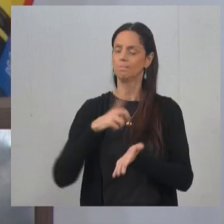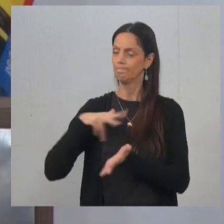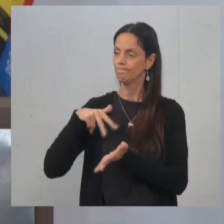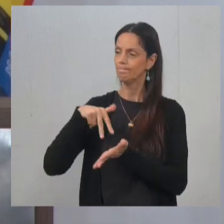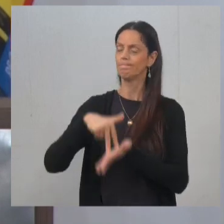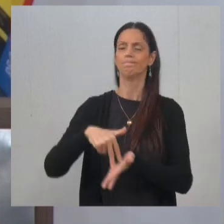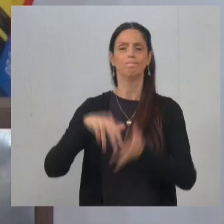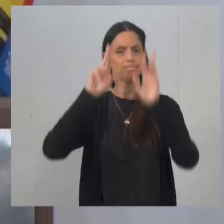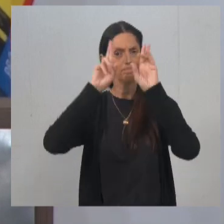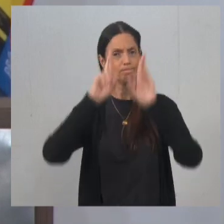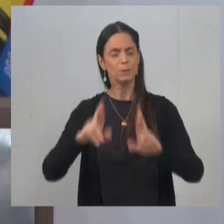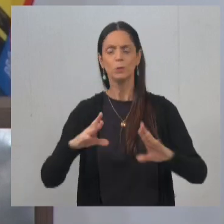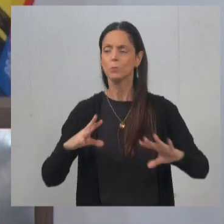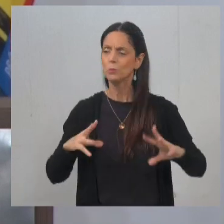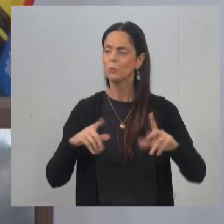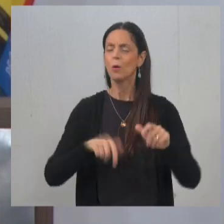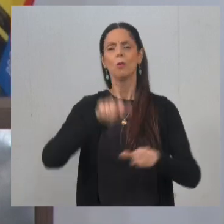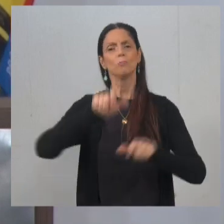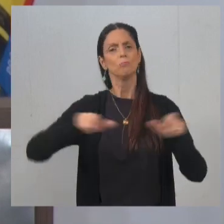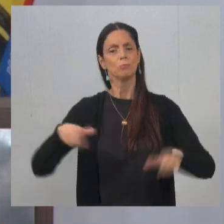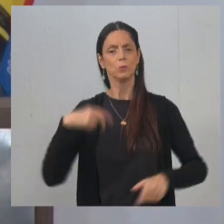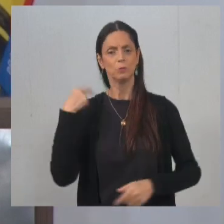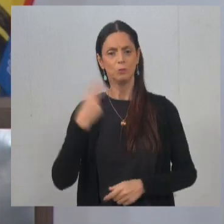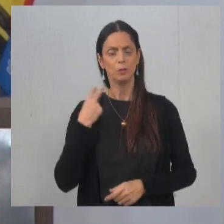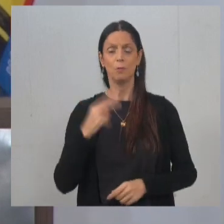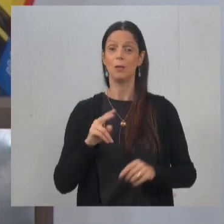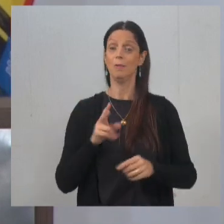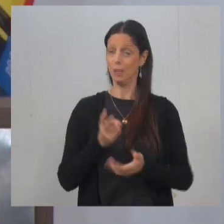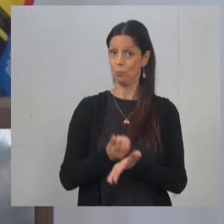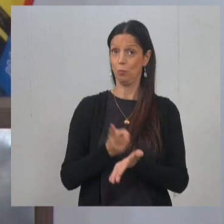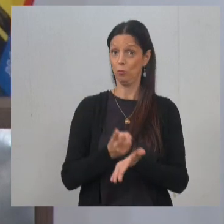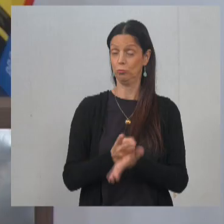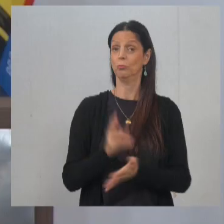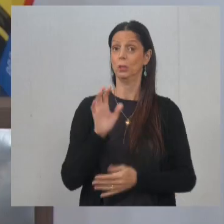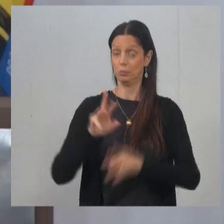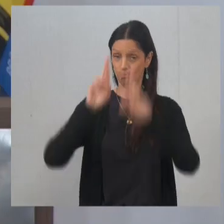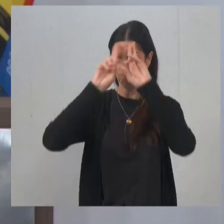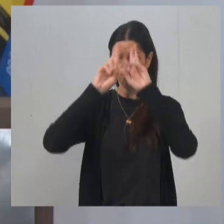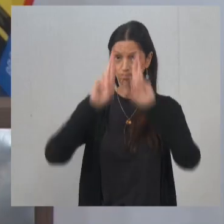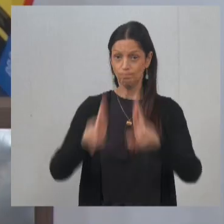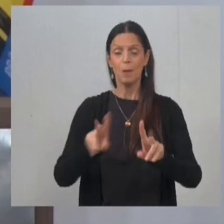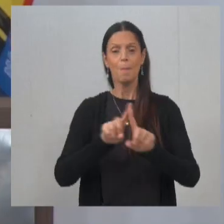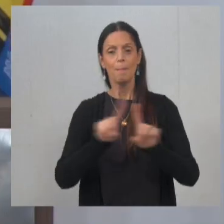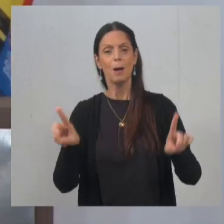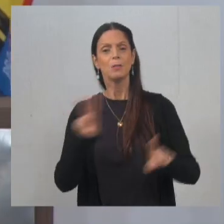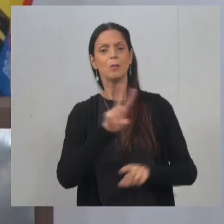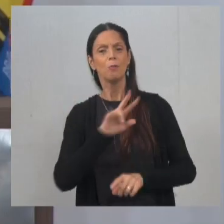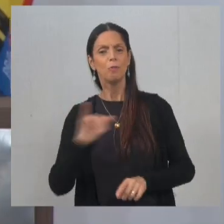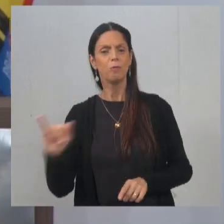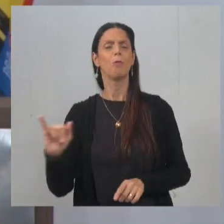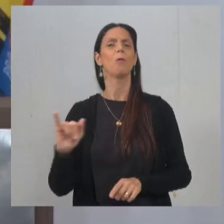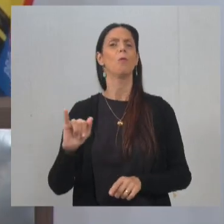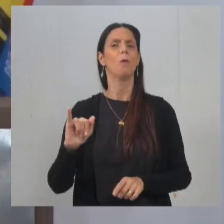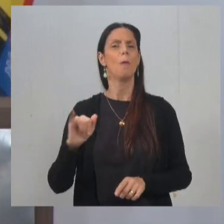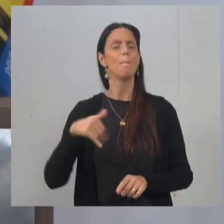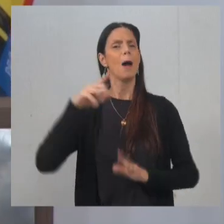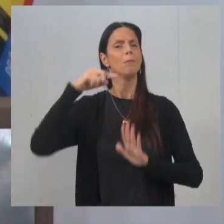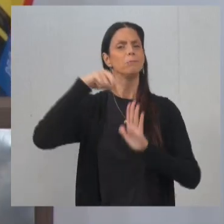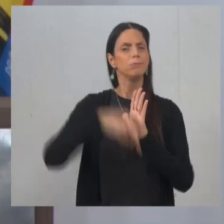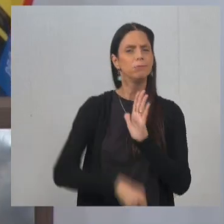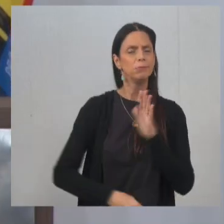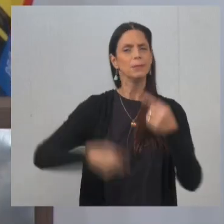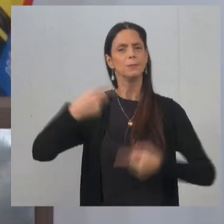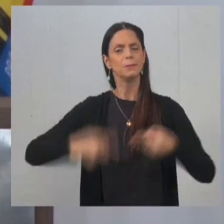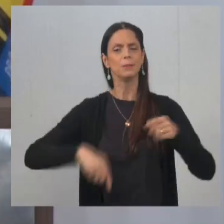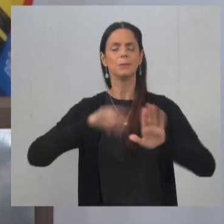muito respeitoso com todo mundo, e vai continuar sendo respeitoso, mas eu vou entrar um pouco mais em algumas discussões ideológicas,